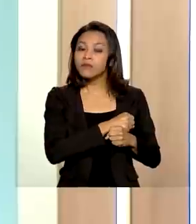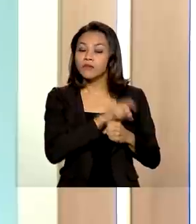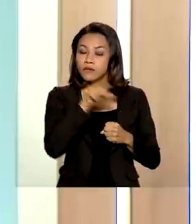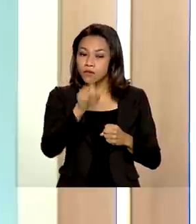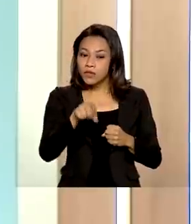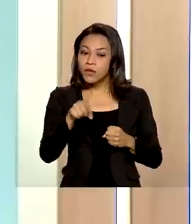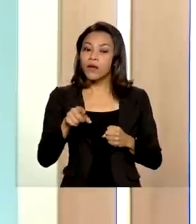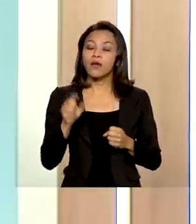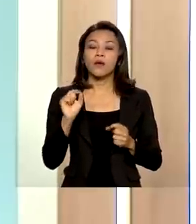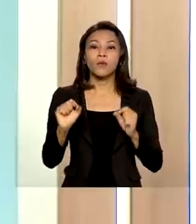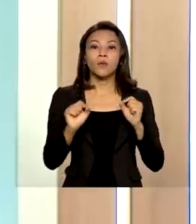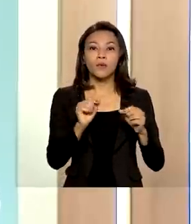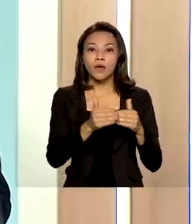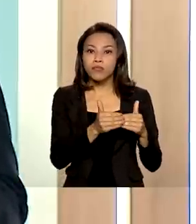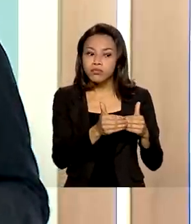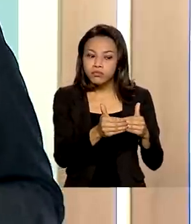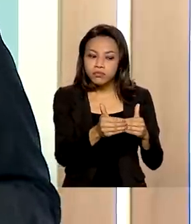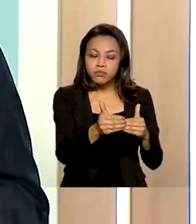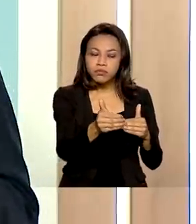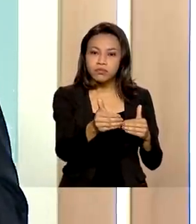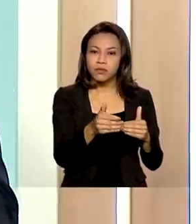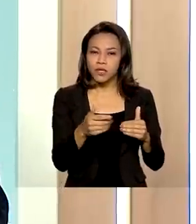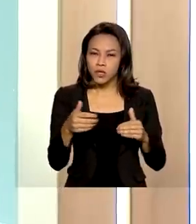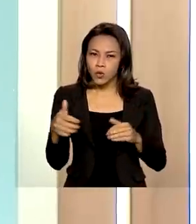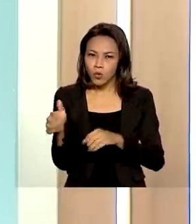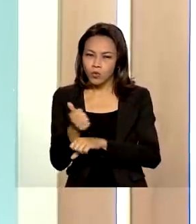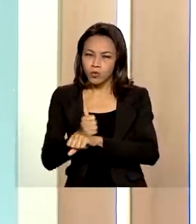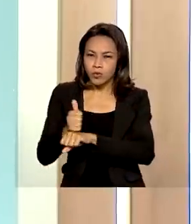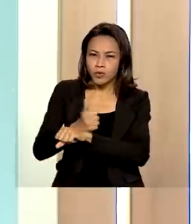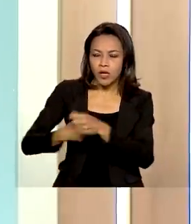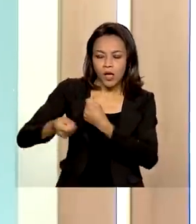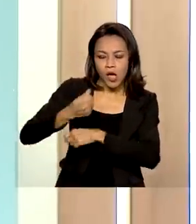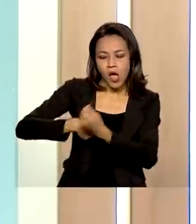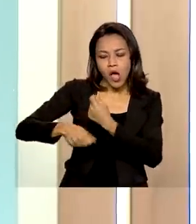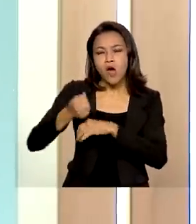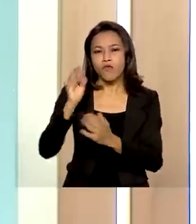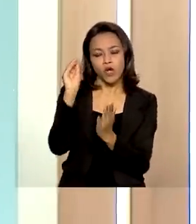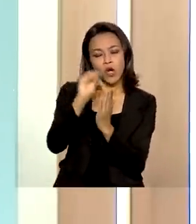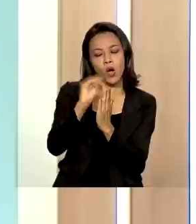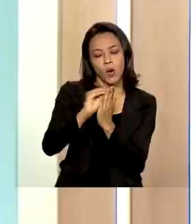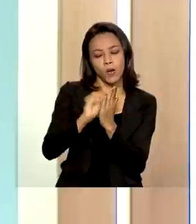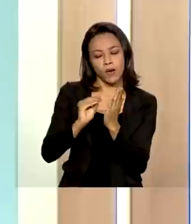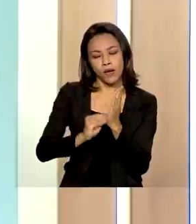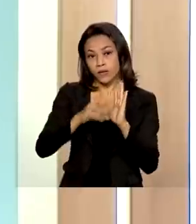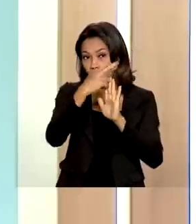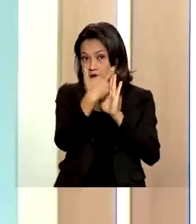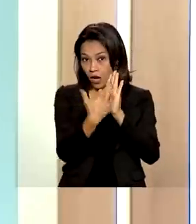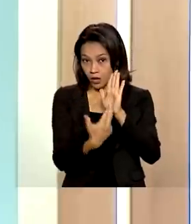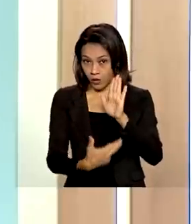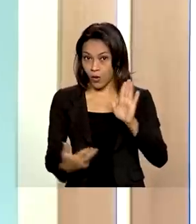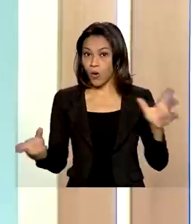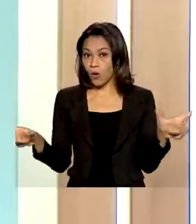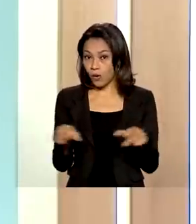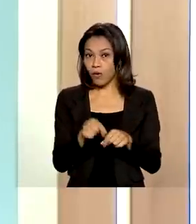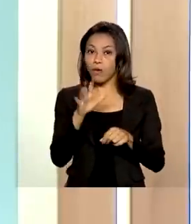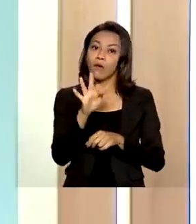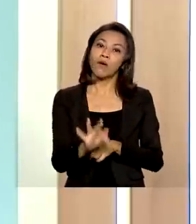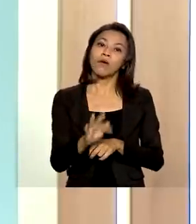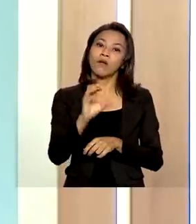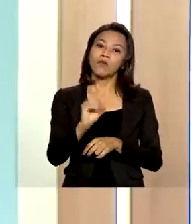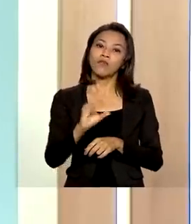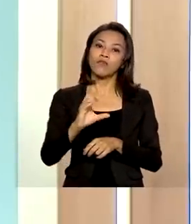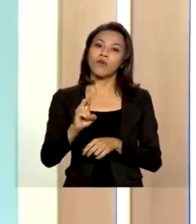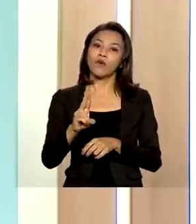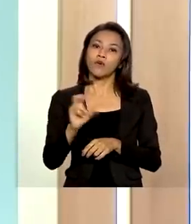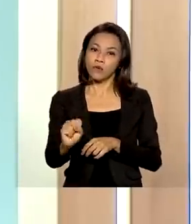com a expectativa dos agentes econômicos, tal como elas foram expressas no boletim FOCUS, pesquisa realizada pelo Banco